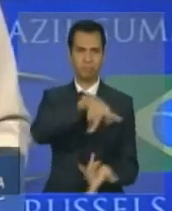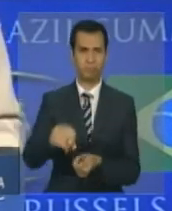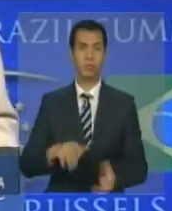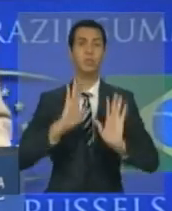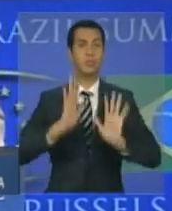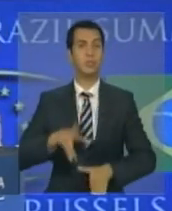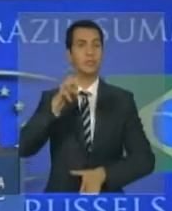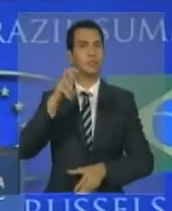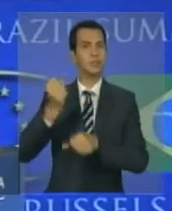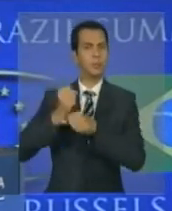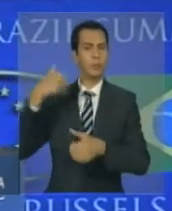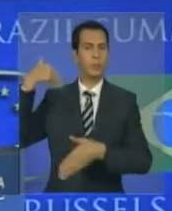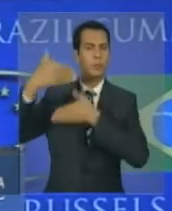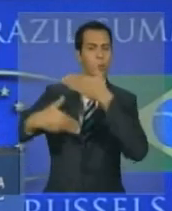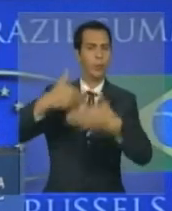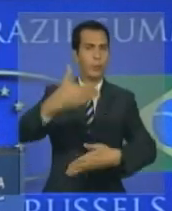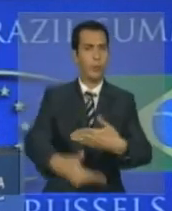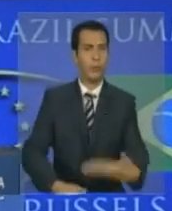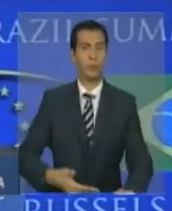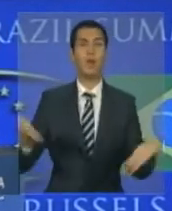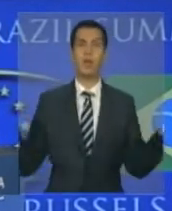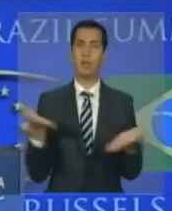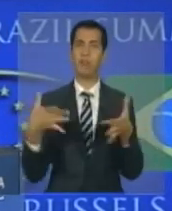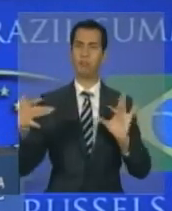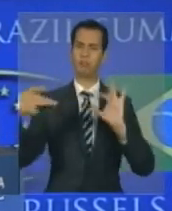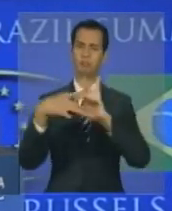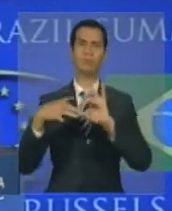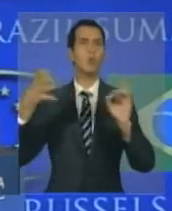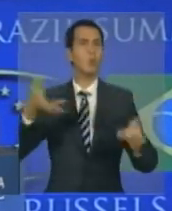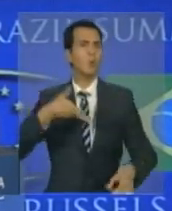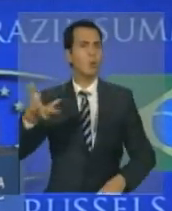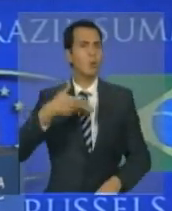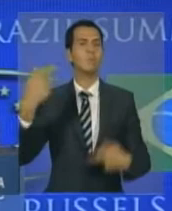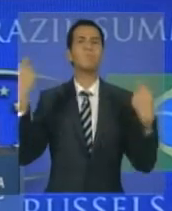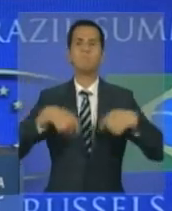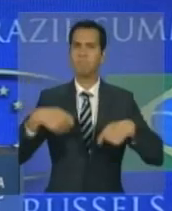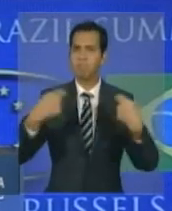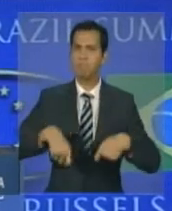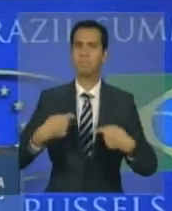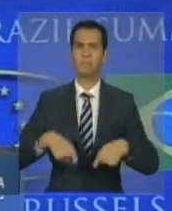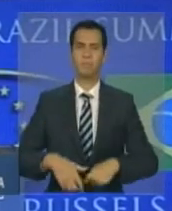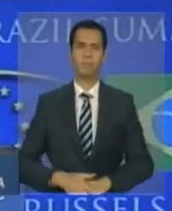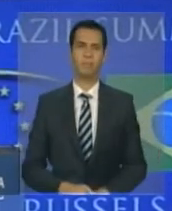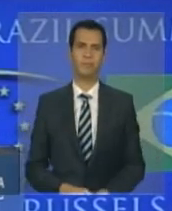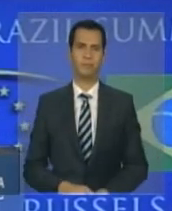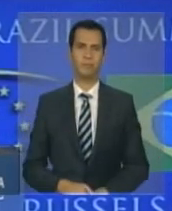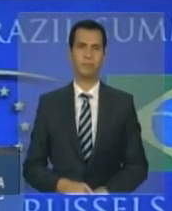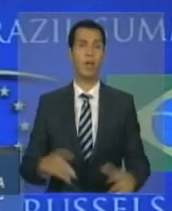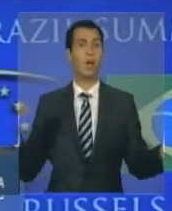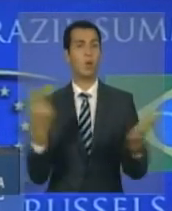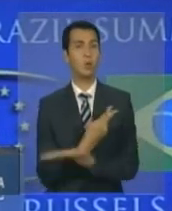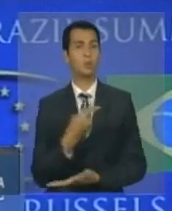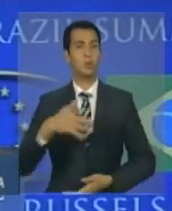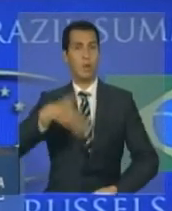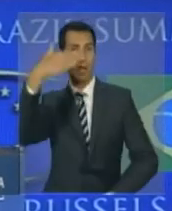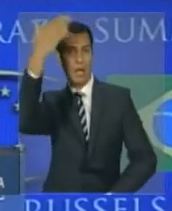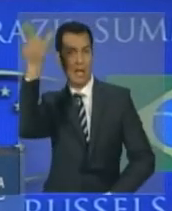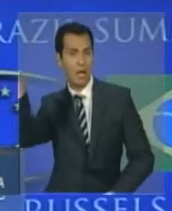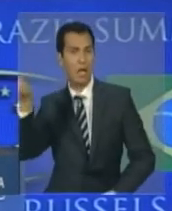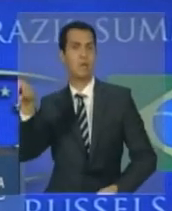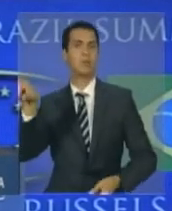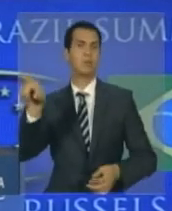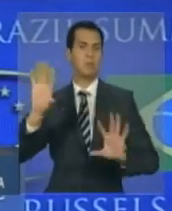essa associação é ainda mais urgente. A Primavera Árabe, os desafios do